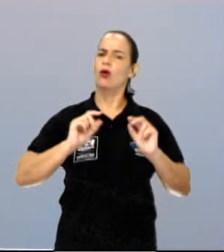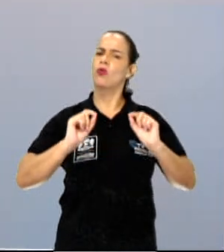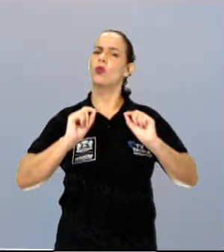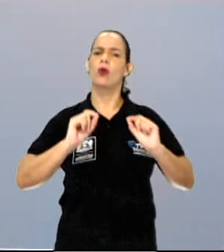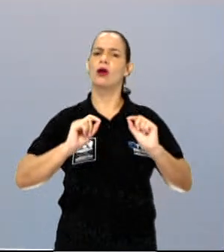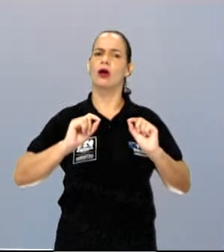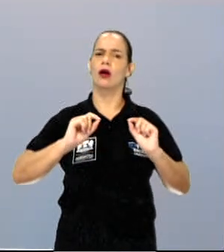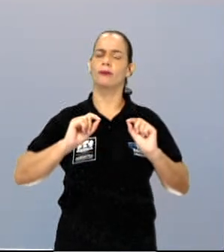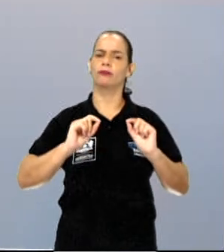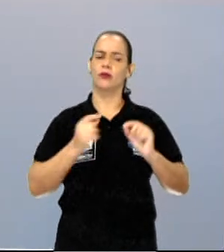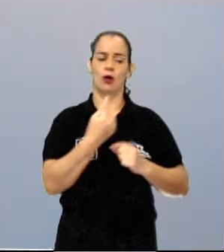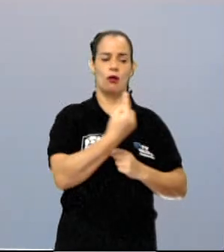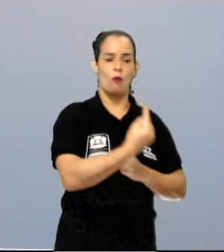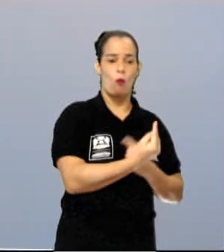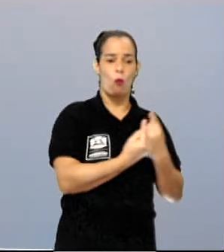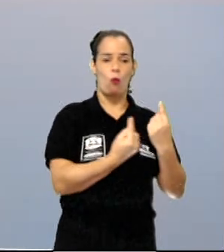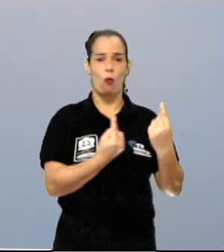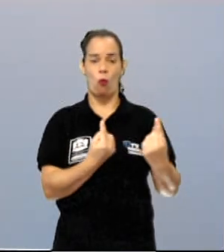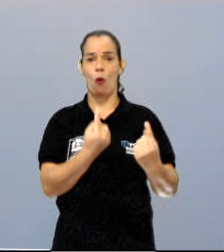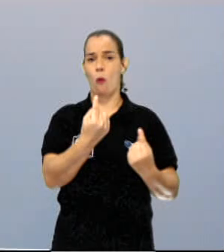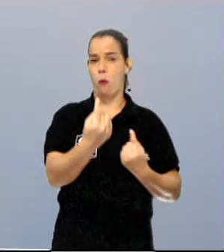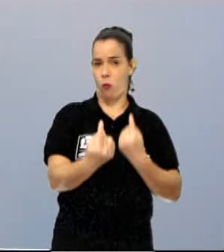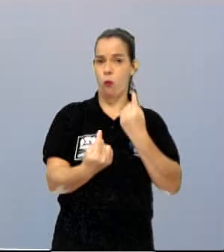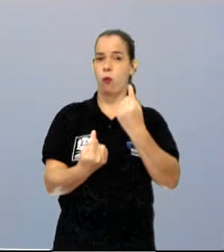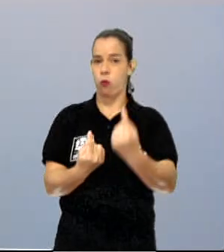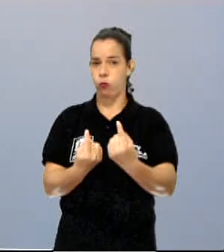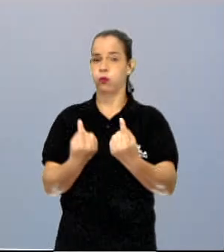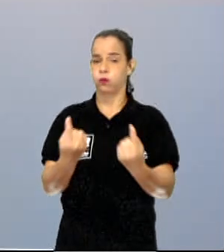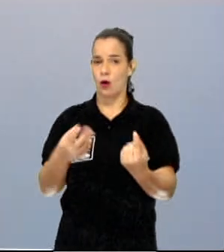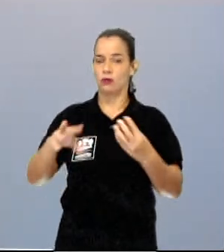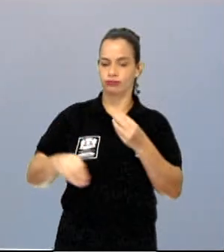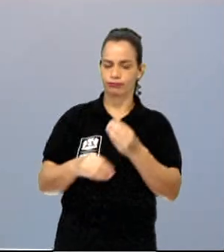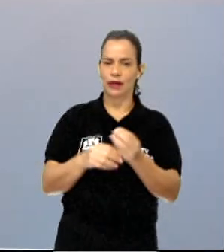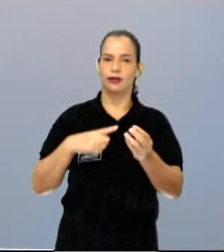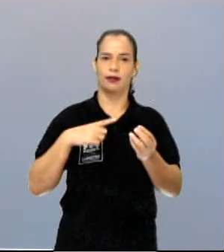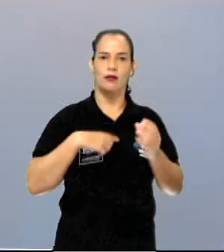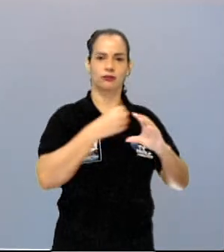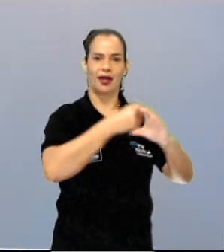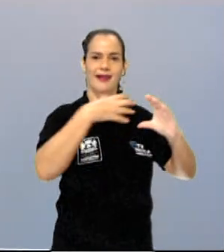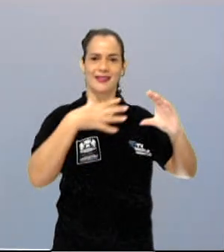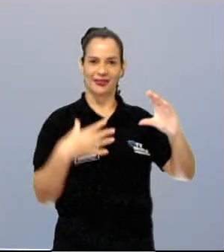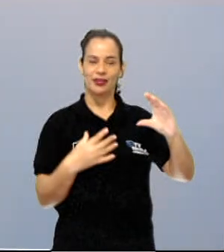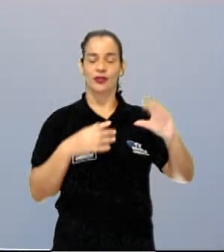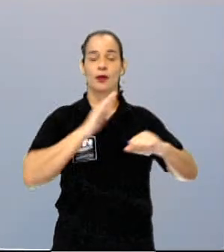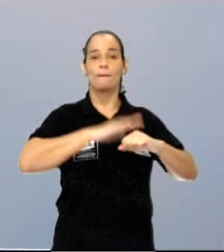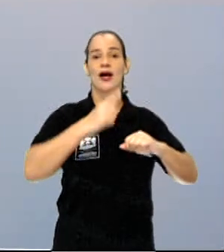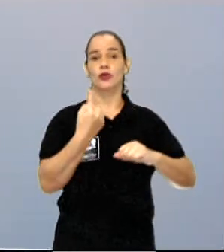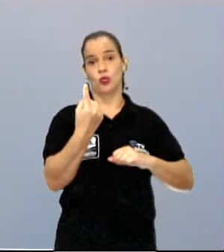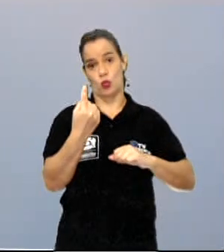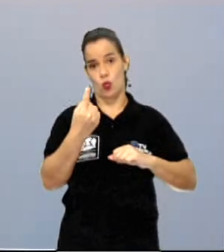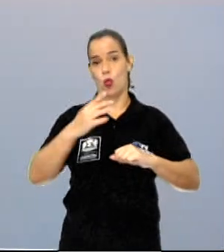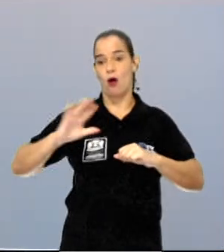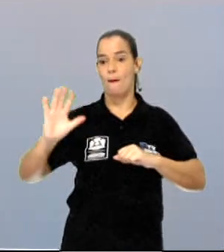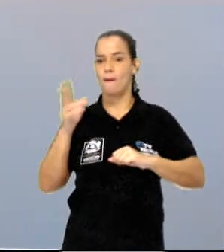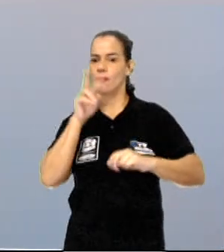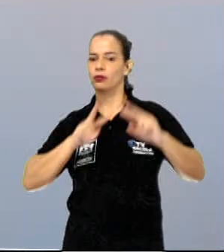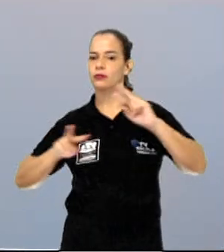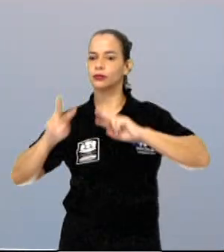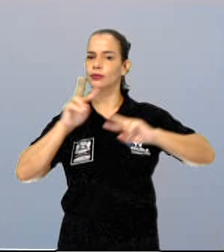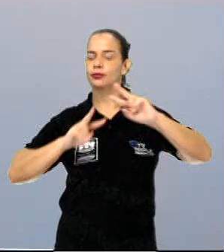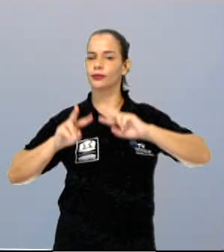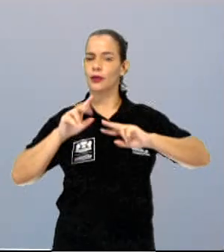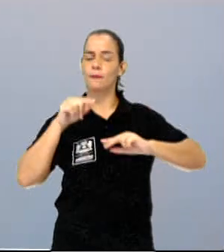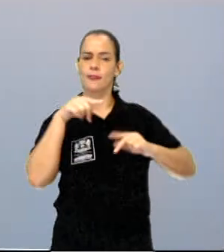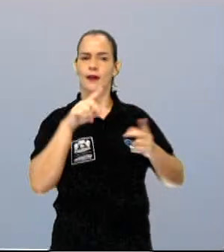aquele que tá entre um e outro, portanto ele vai reunir características de mais de uma paisagem. E nós iremos falar